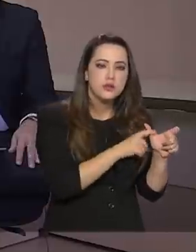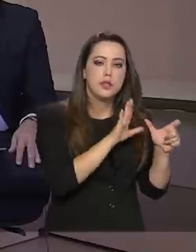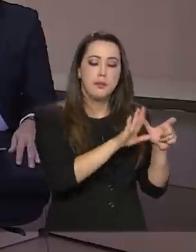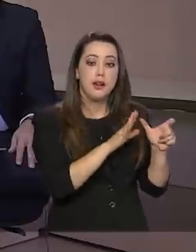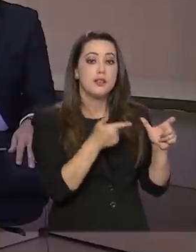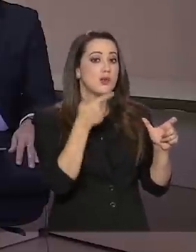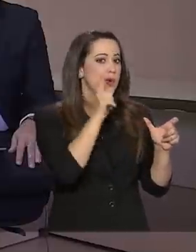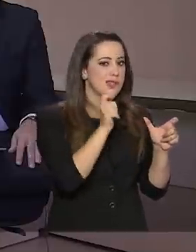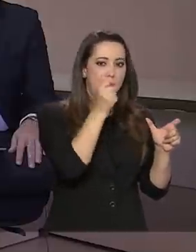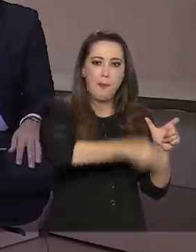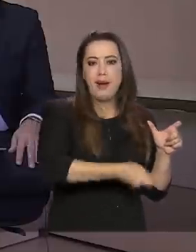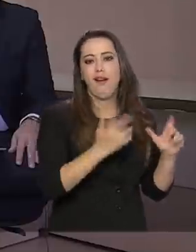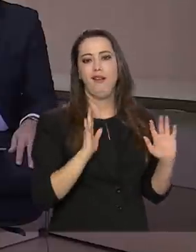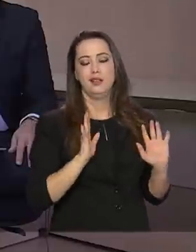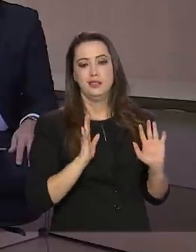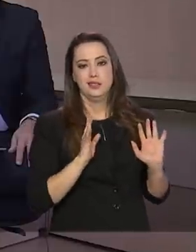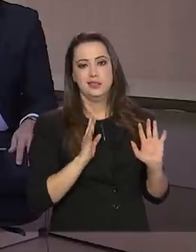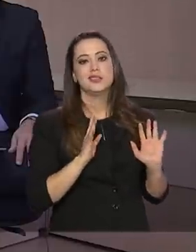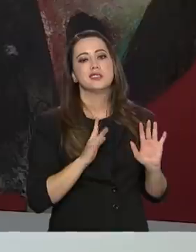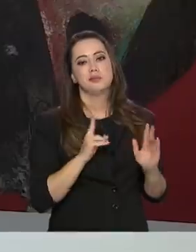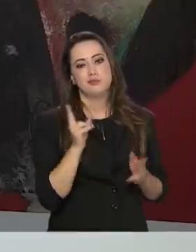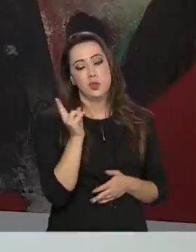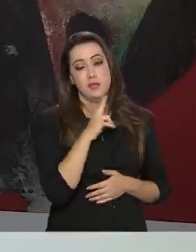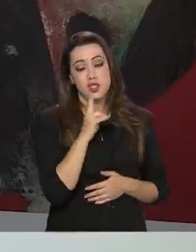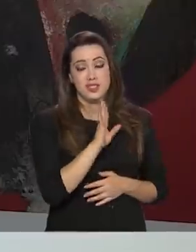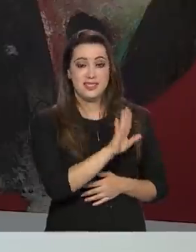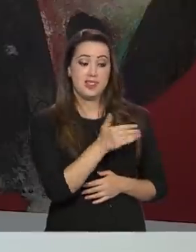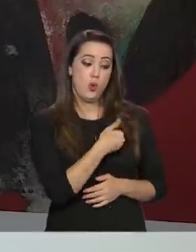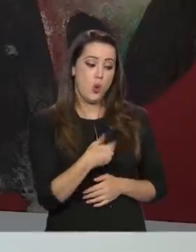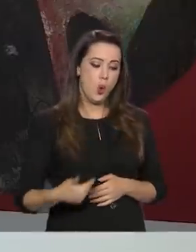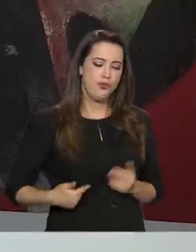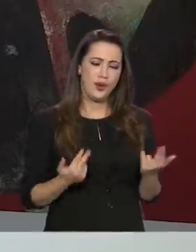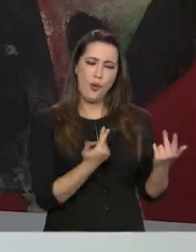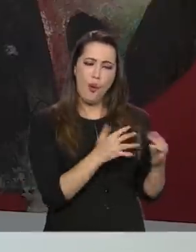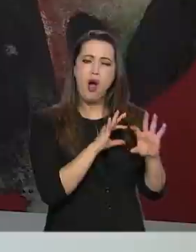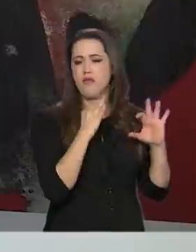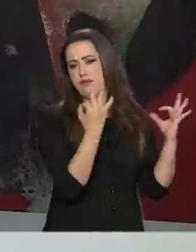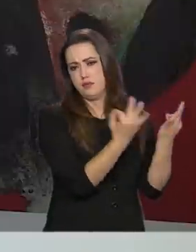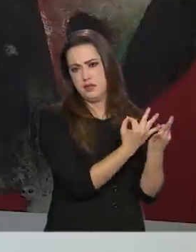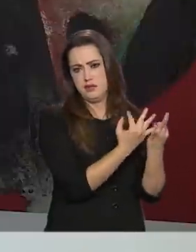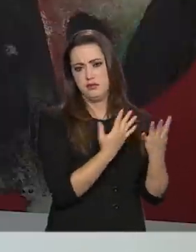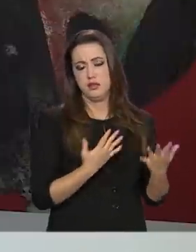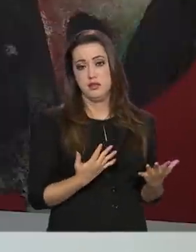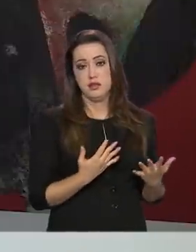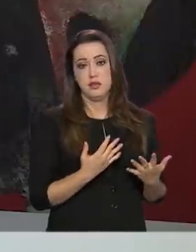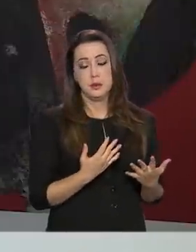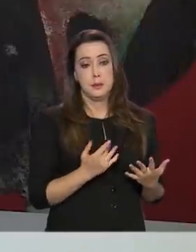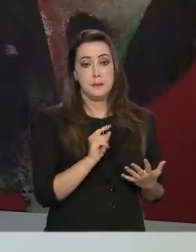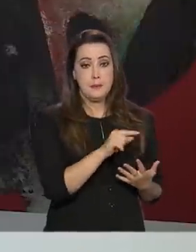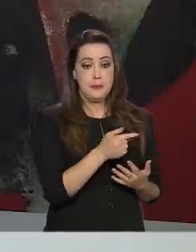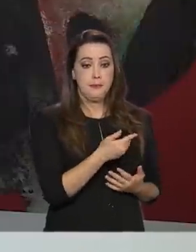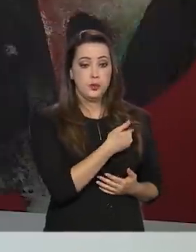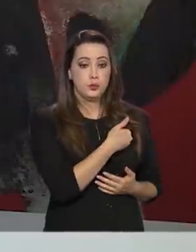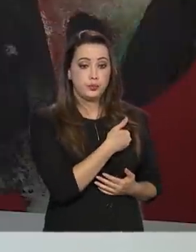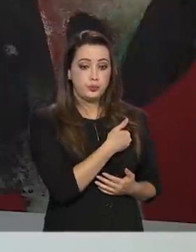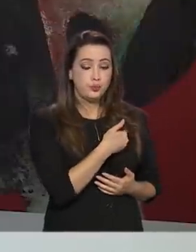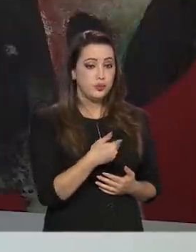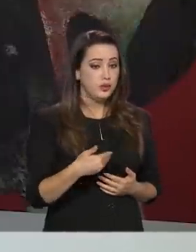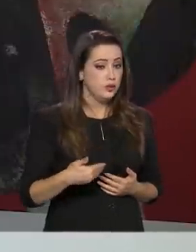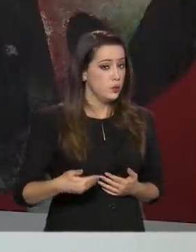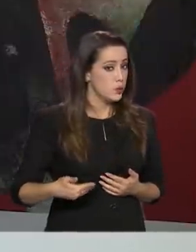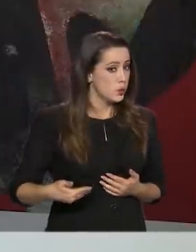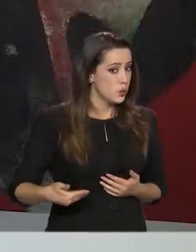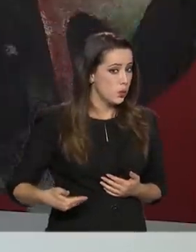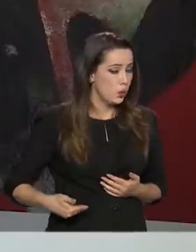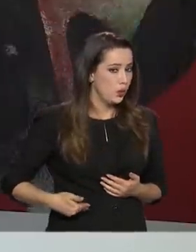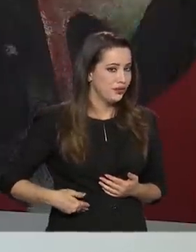cobrir uma determinada emergência. Então, governo funciona mais ou menos dessa forma. Então, os governos que têm